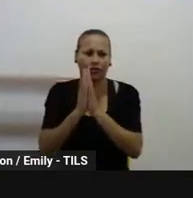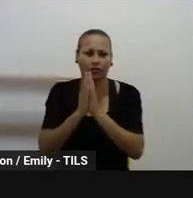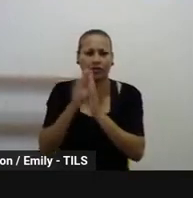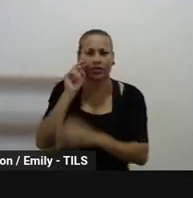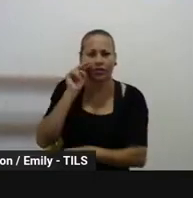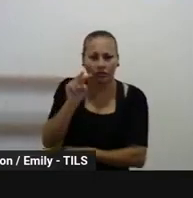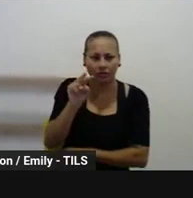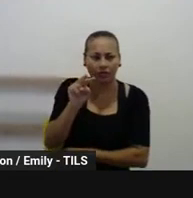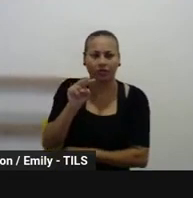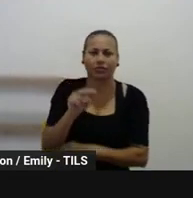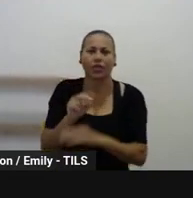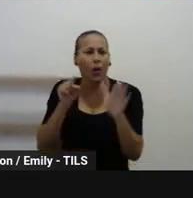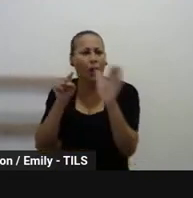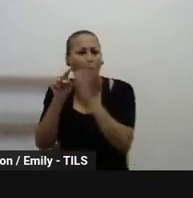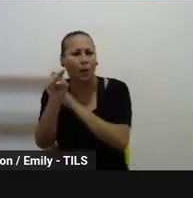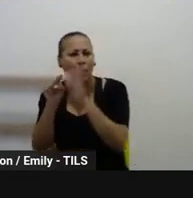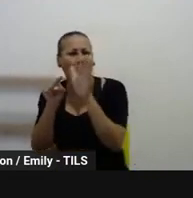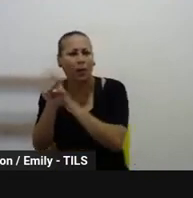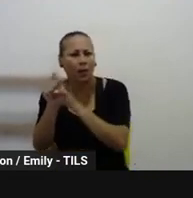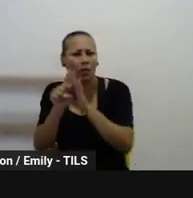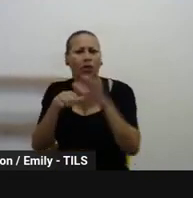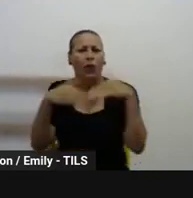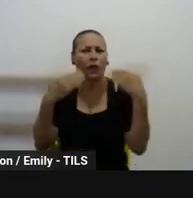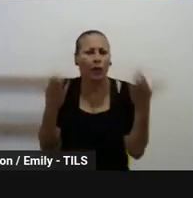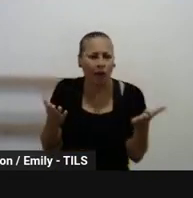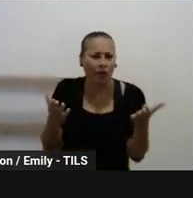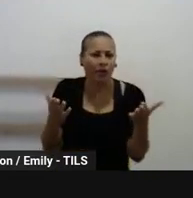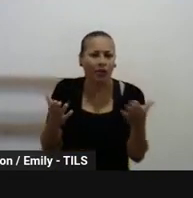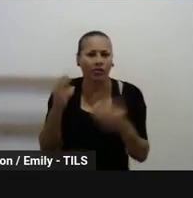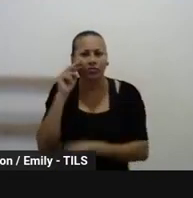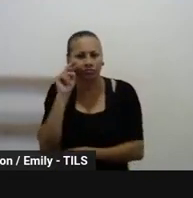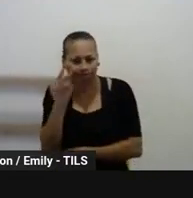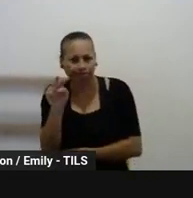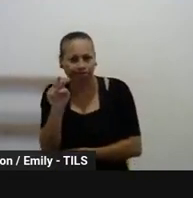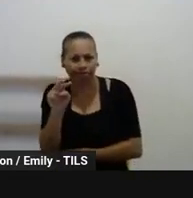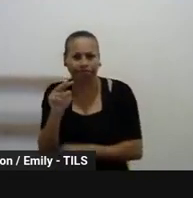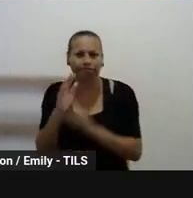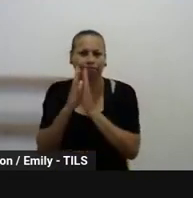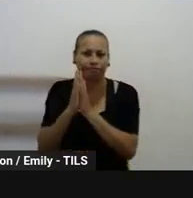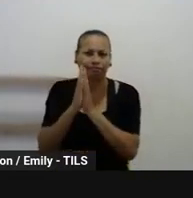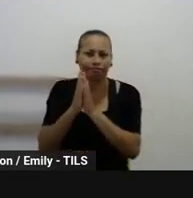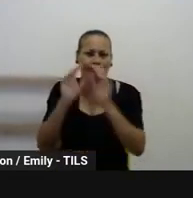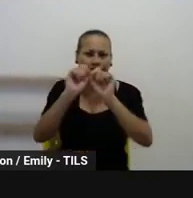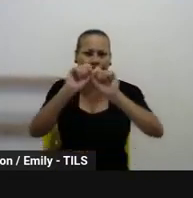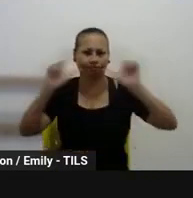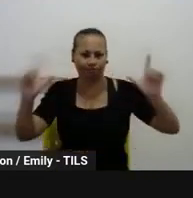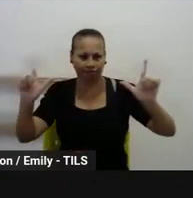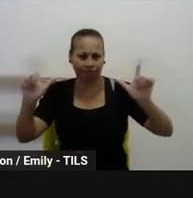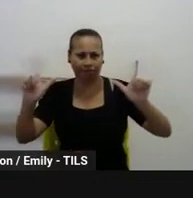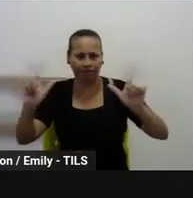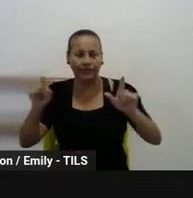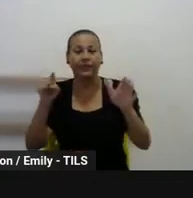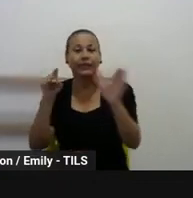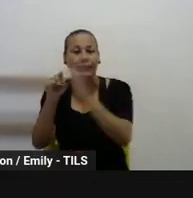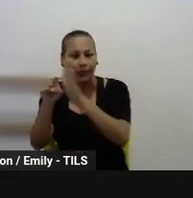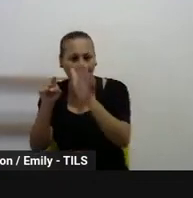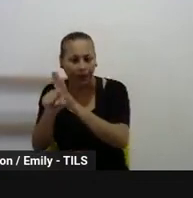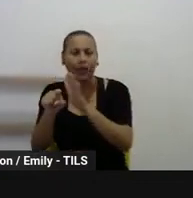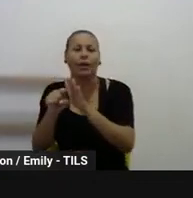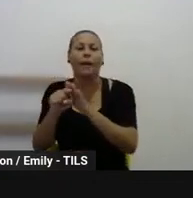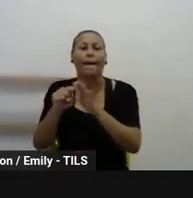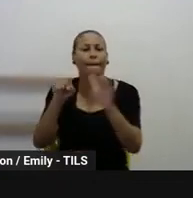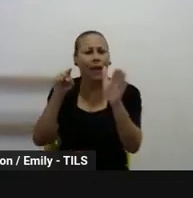identificar algumas perguntas, né, que foram feitas em relação ao programa, se tiver mais perguntas sobre os estudantes internacionais,